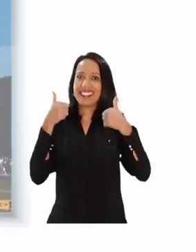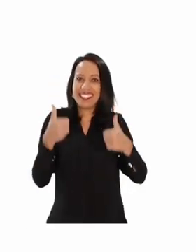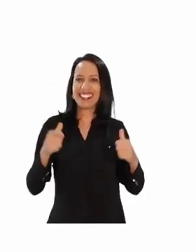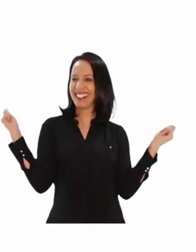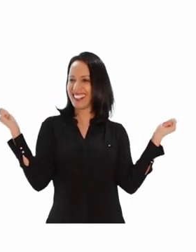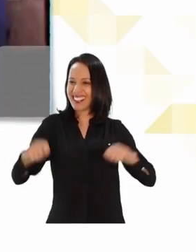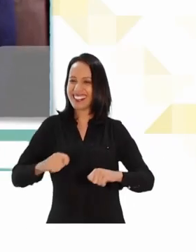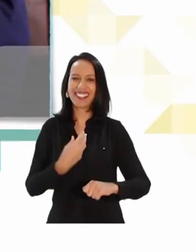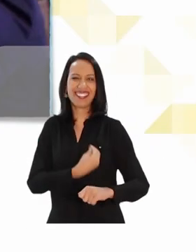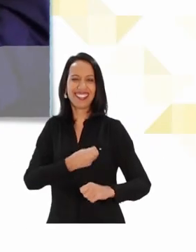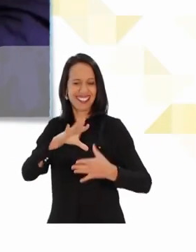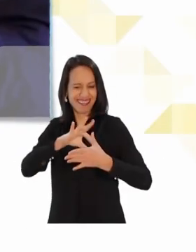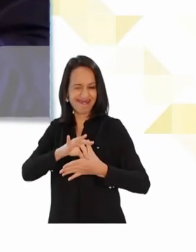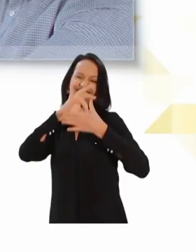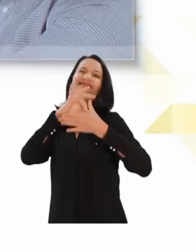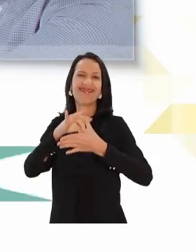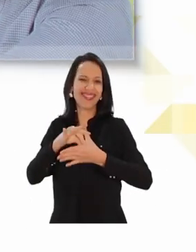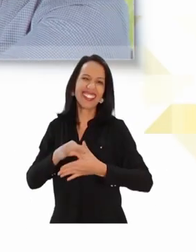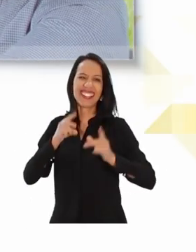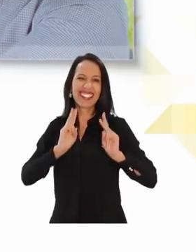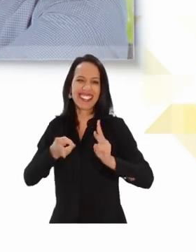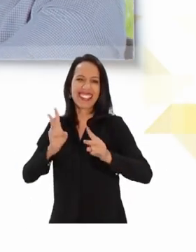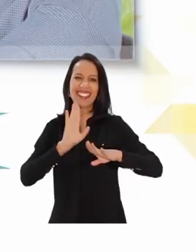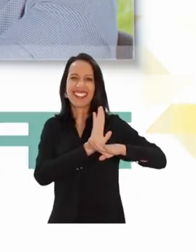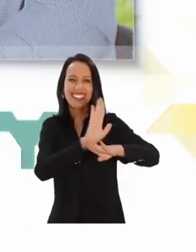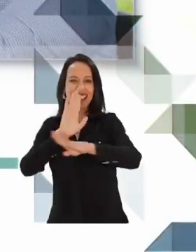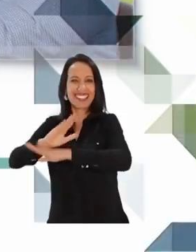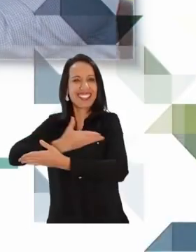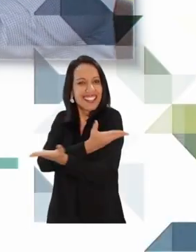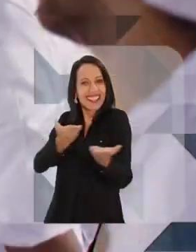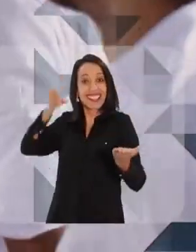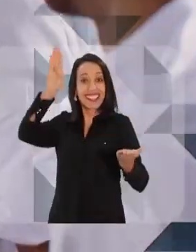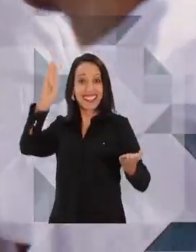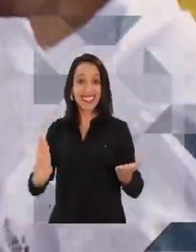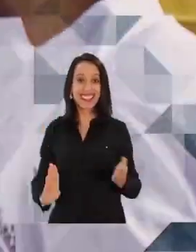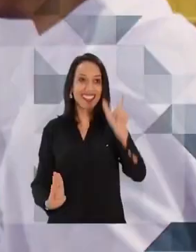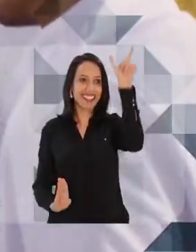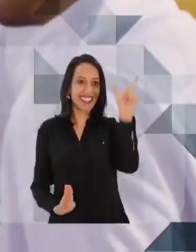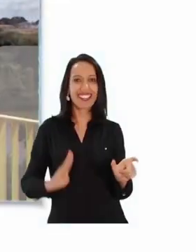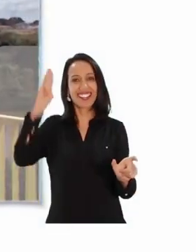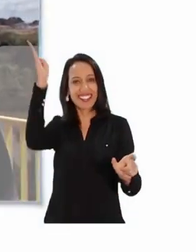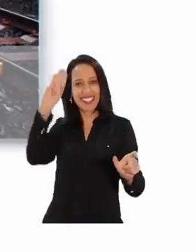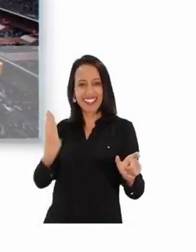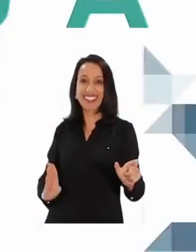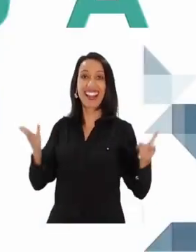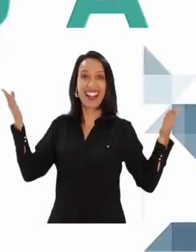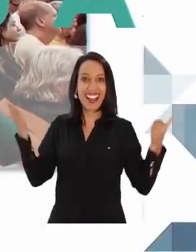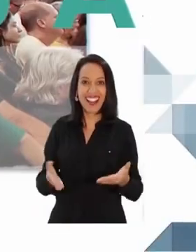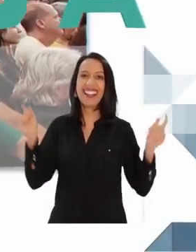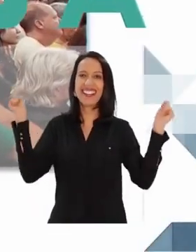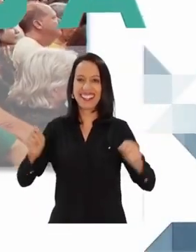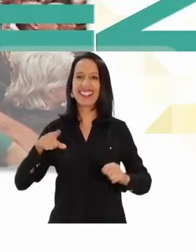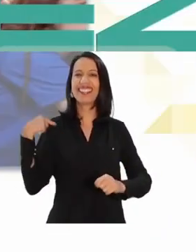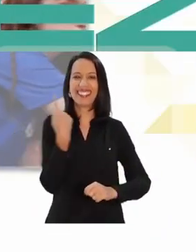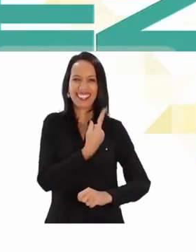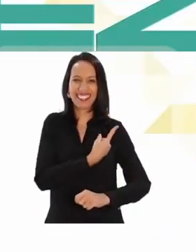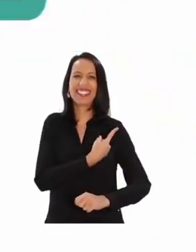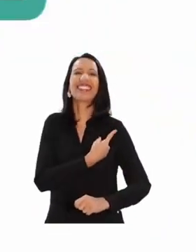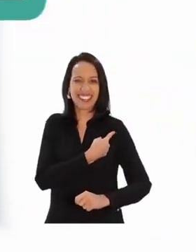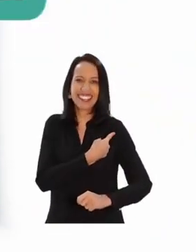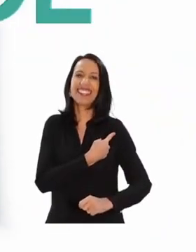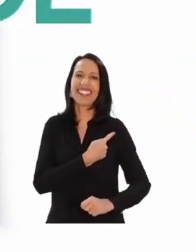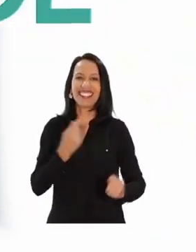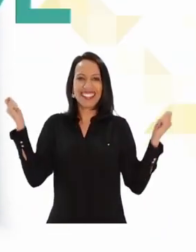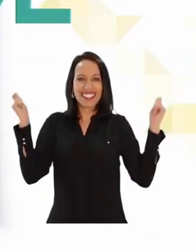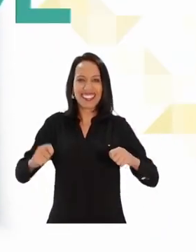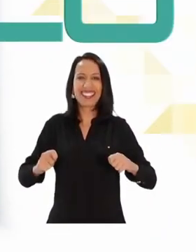ideias, competência, liderança e sempre a favor do Brasil e dos brasileiros. Agora, chegou a nossa